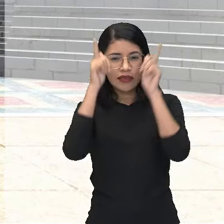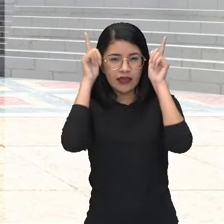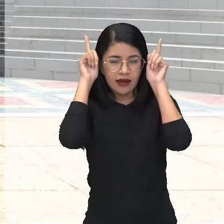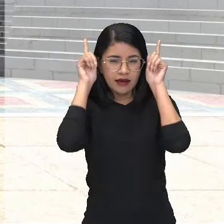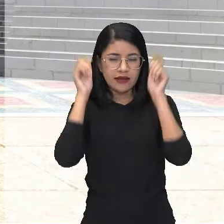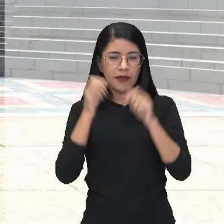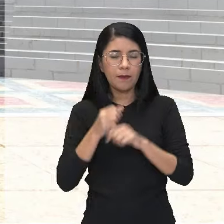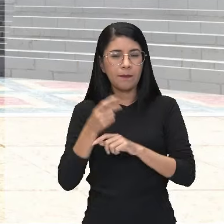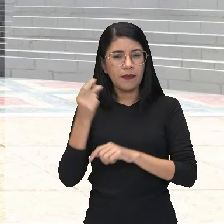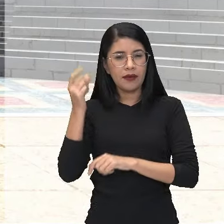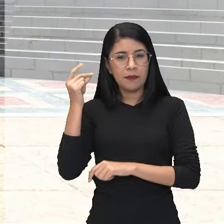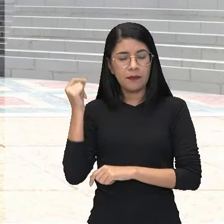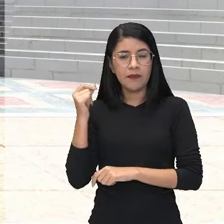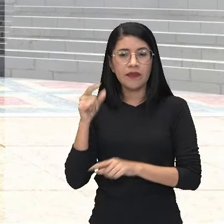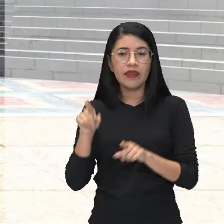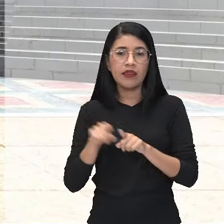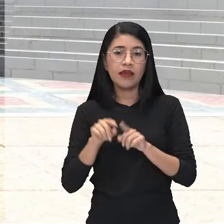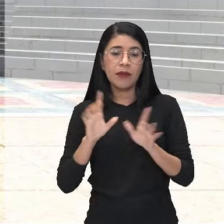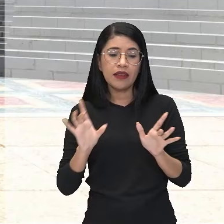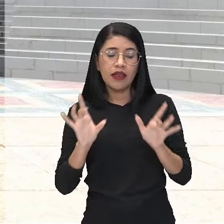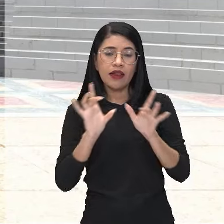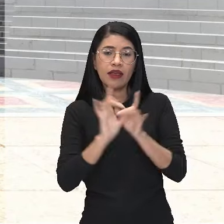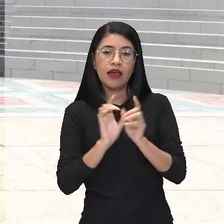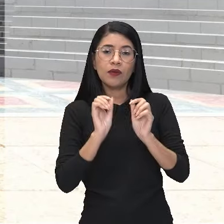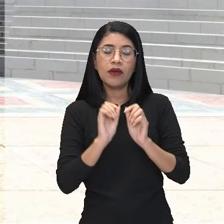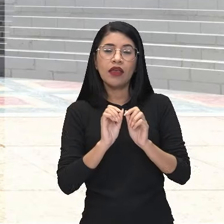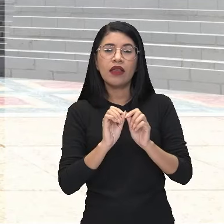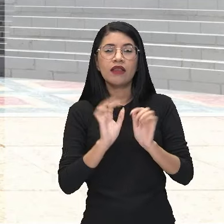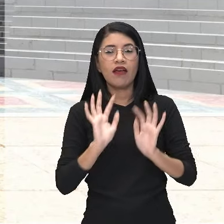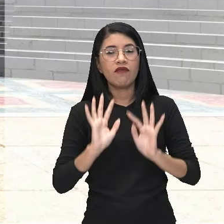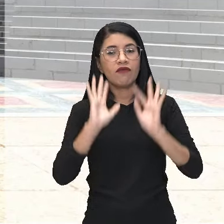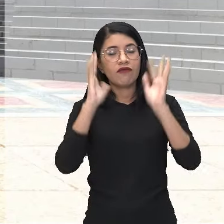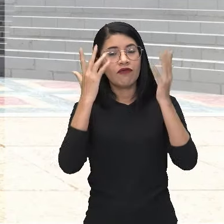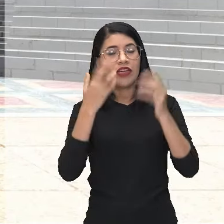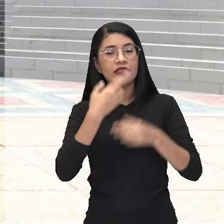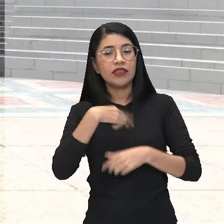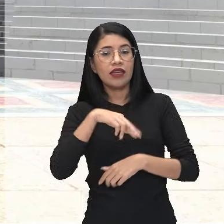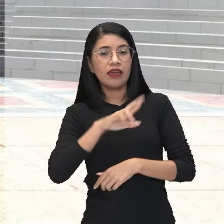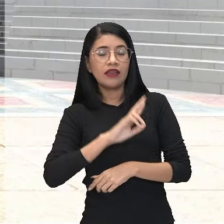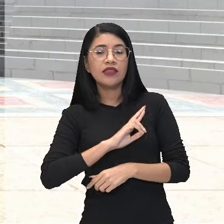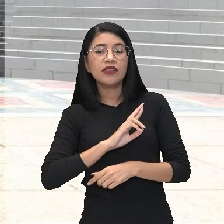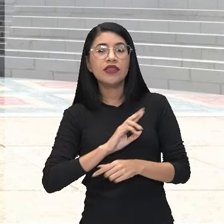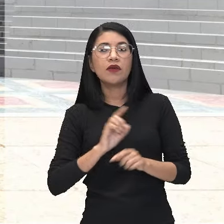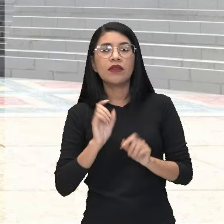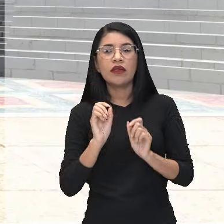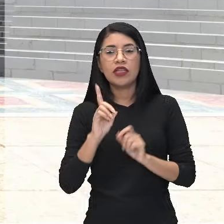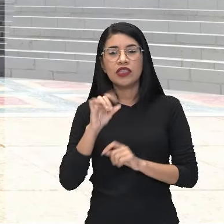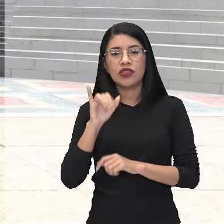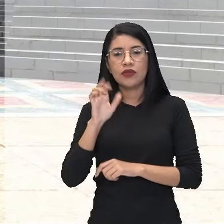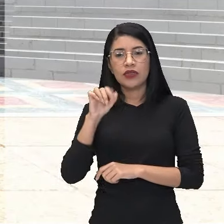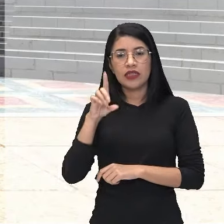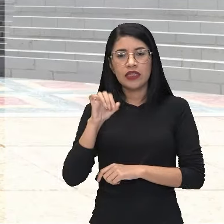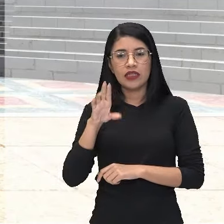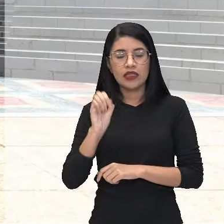Antiga, e vai aí ligar-se às festas religiosas em homenagem ao deus Dionísio, né? Que também é conhecido como